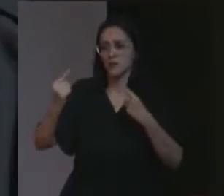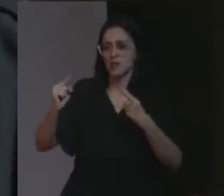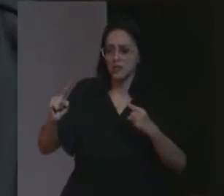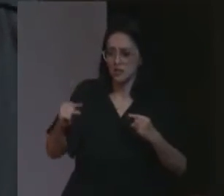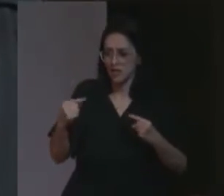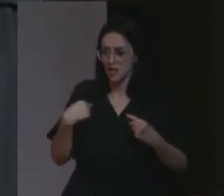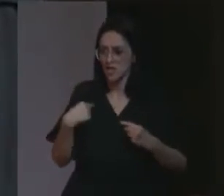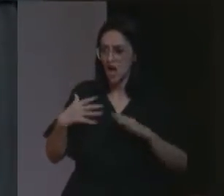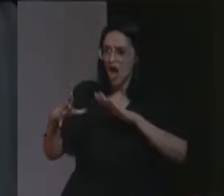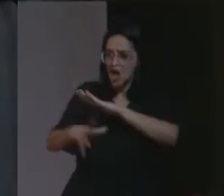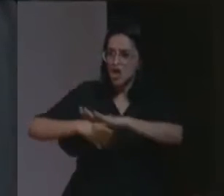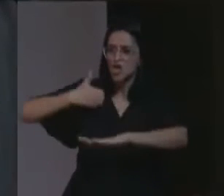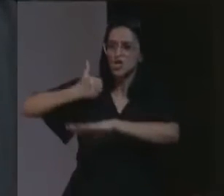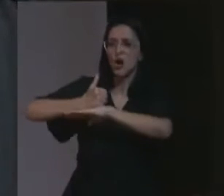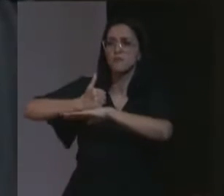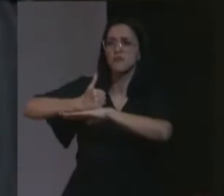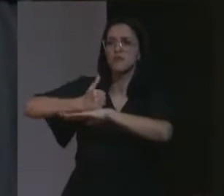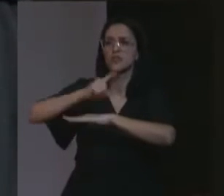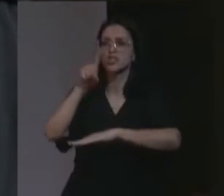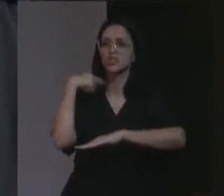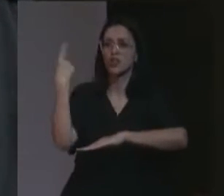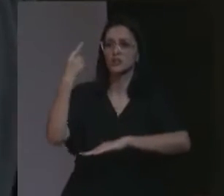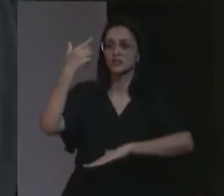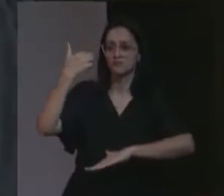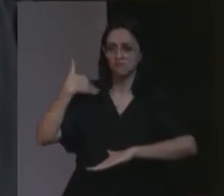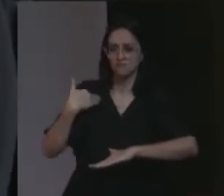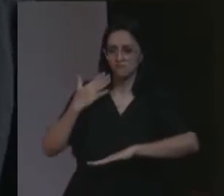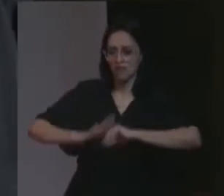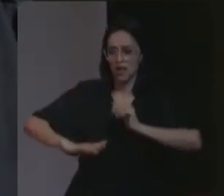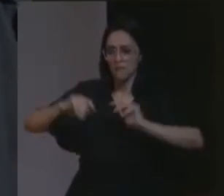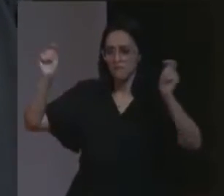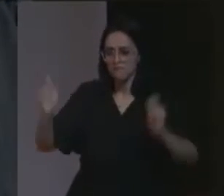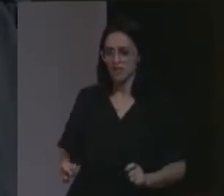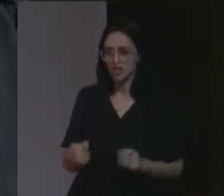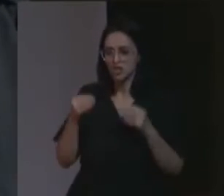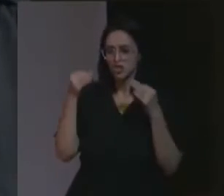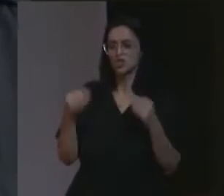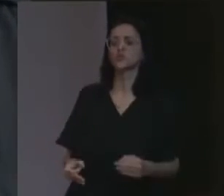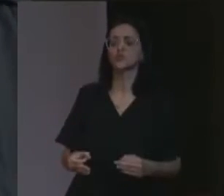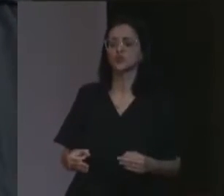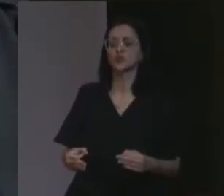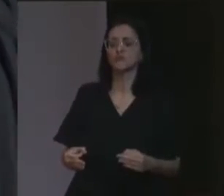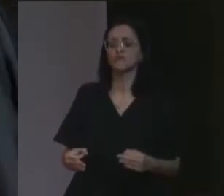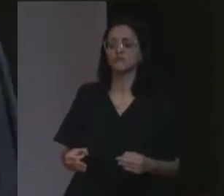mais esse golpe, que nos tire a capacidade de sermos, justos, lúcidos, sóbrios.